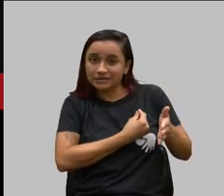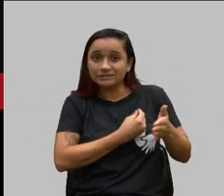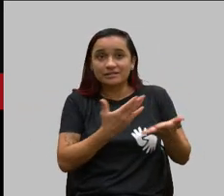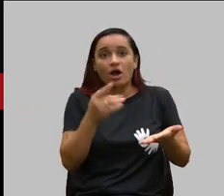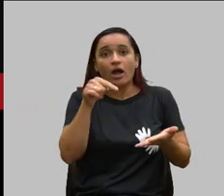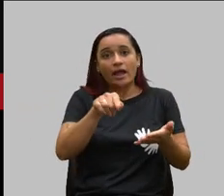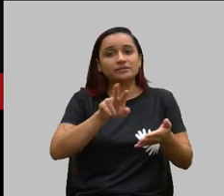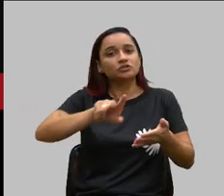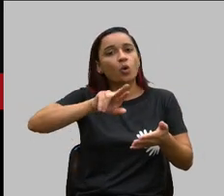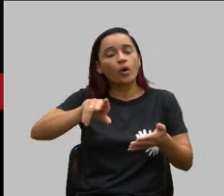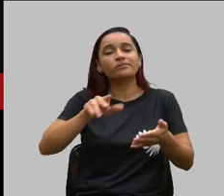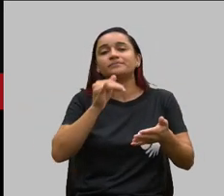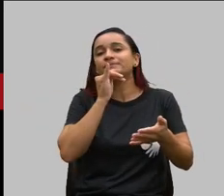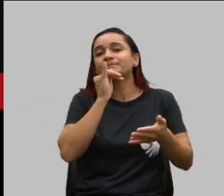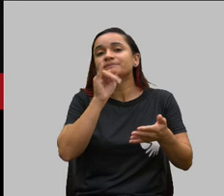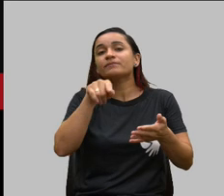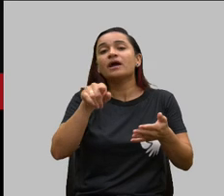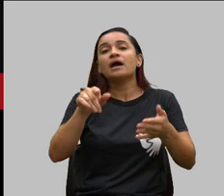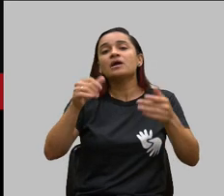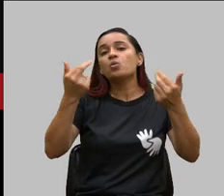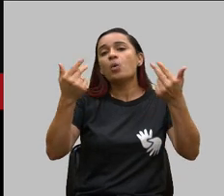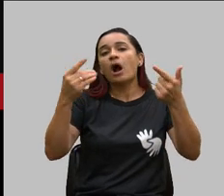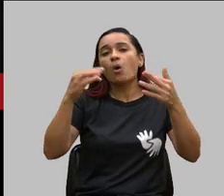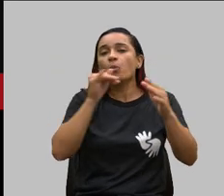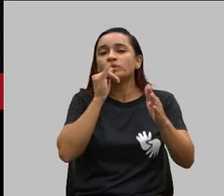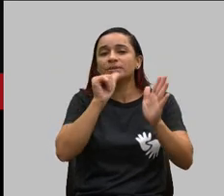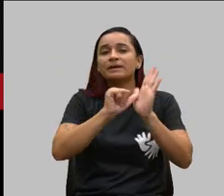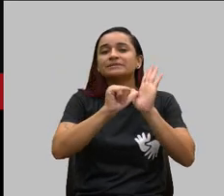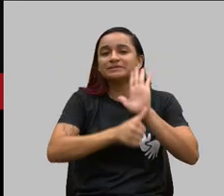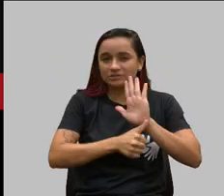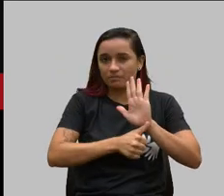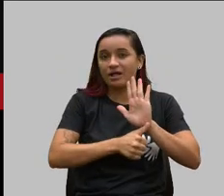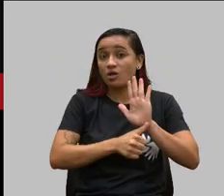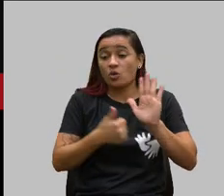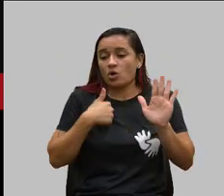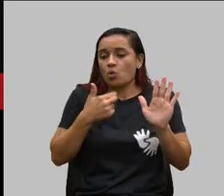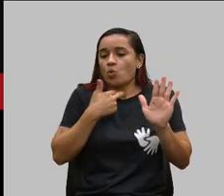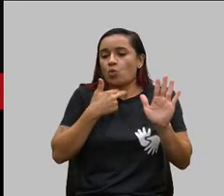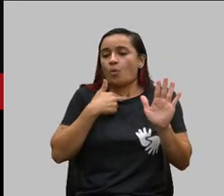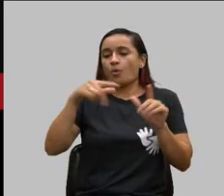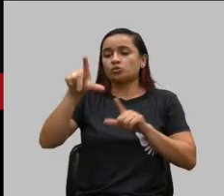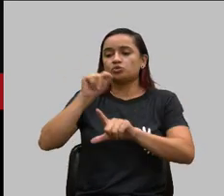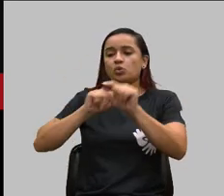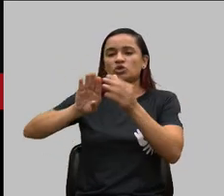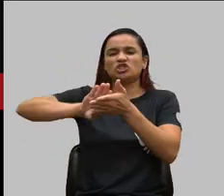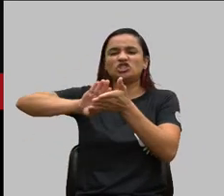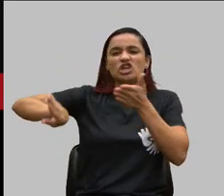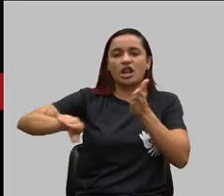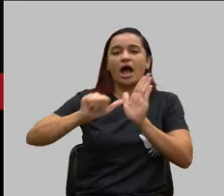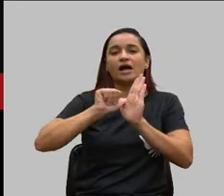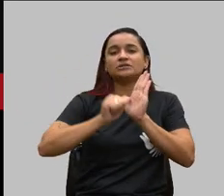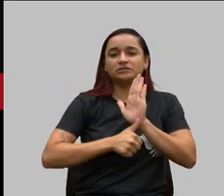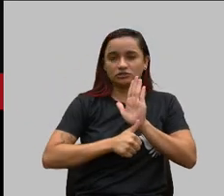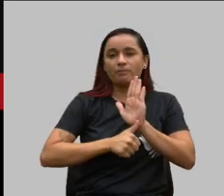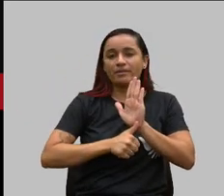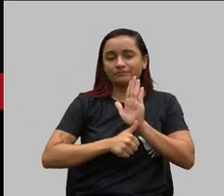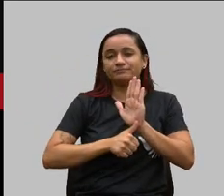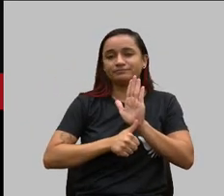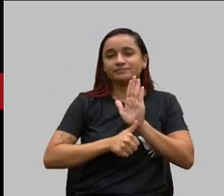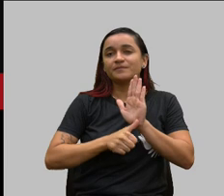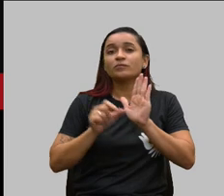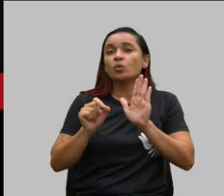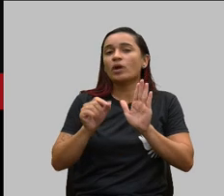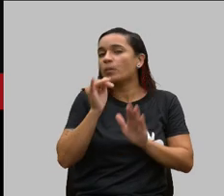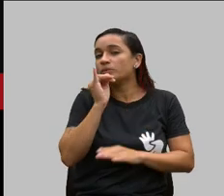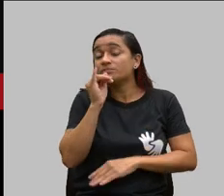temporária foi dado síndrome de Down eu não posso cepetar uma síndrome de Down ou dizer olha meu